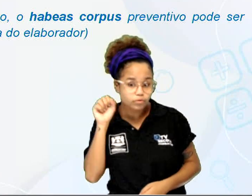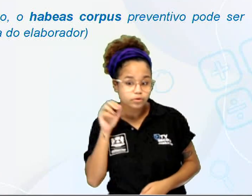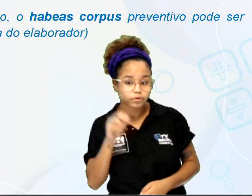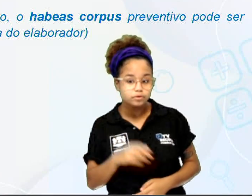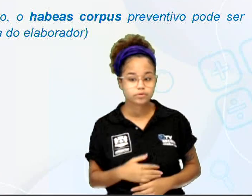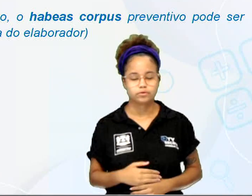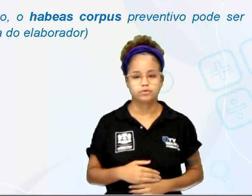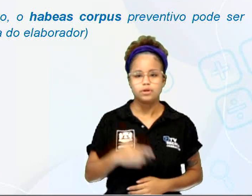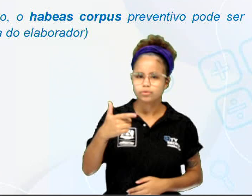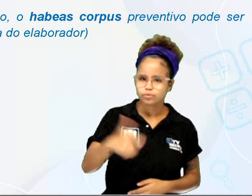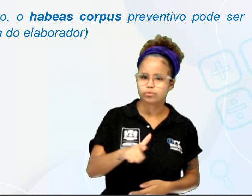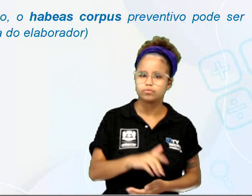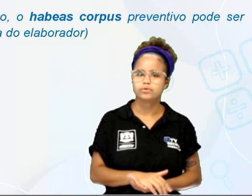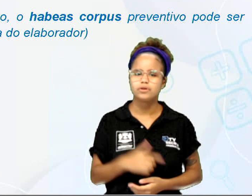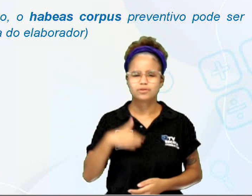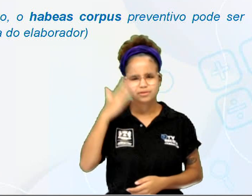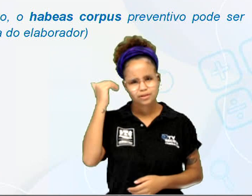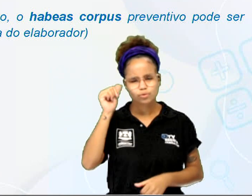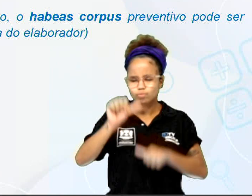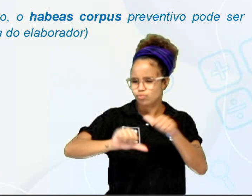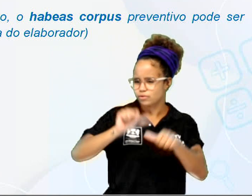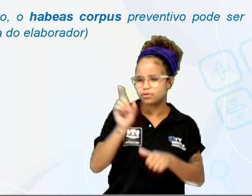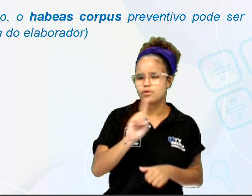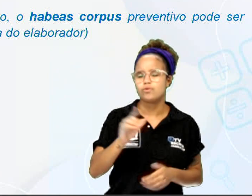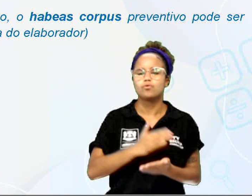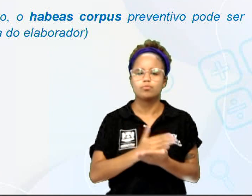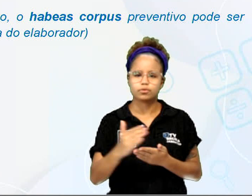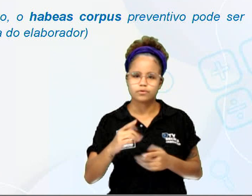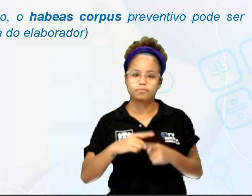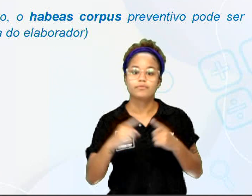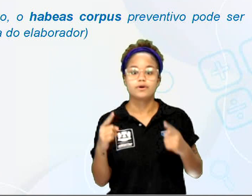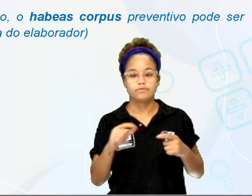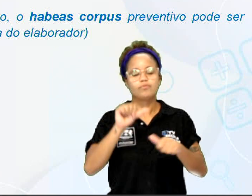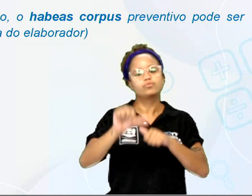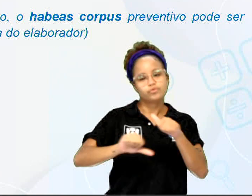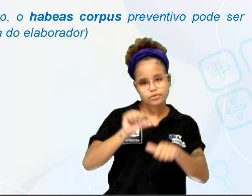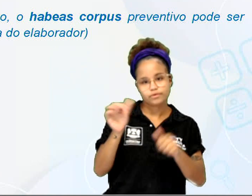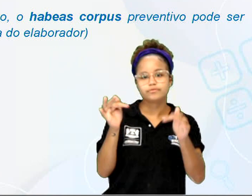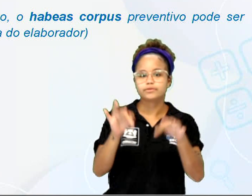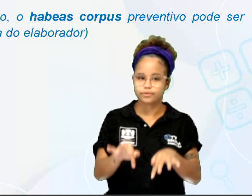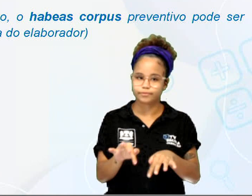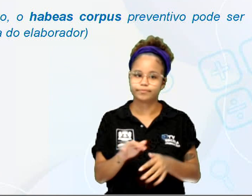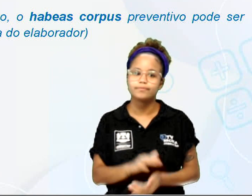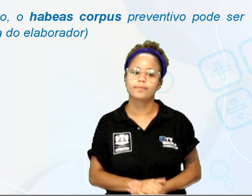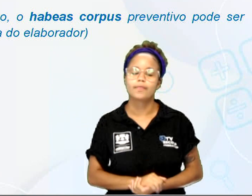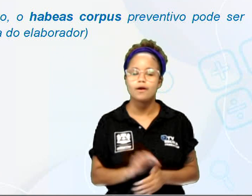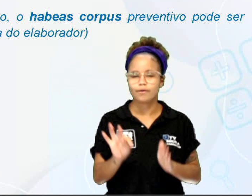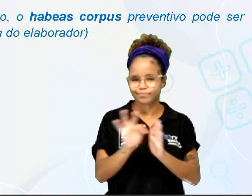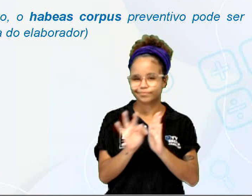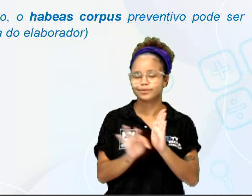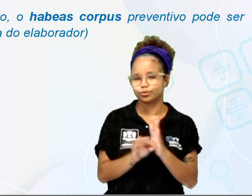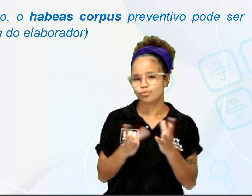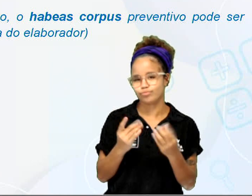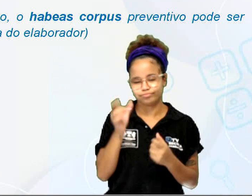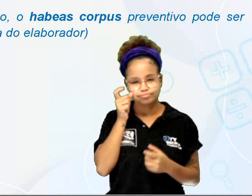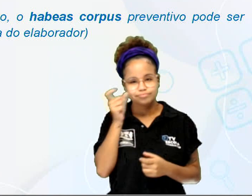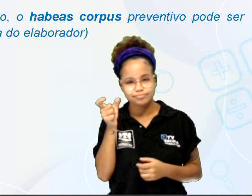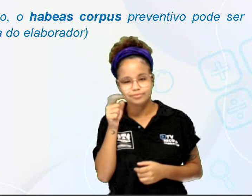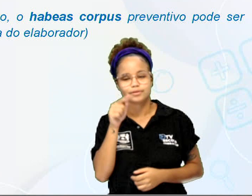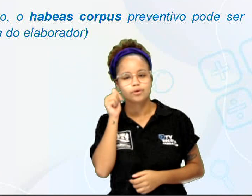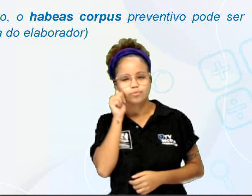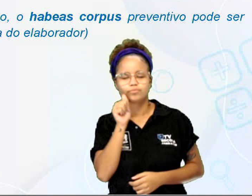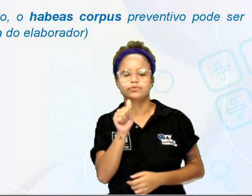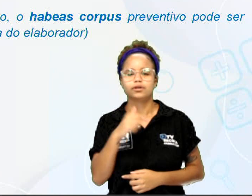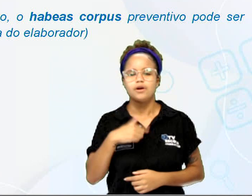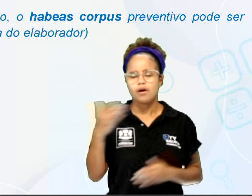para mudar o começo, mas se a gente quiser, vai dar para mudar o final. Então, um texto bem interessante da Elisa Lucinda, que leva a gente a